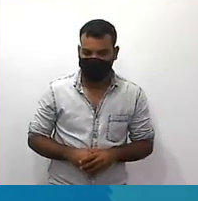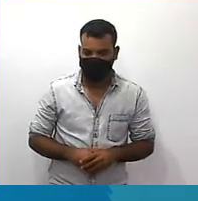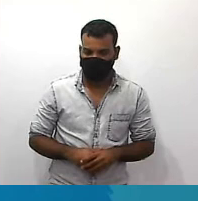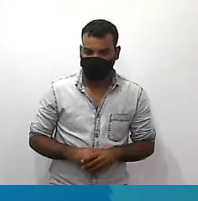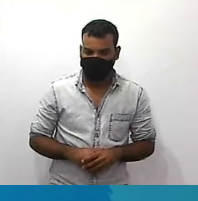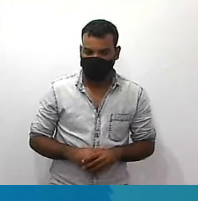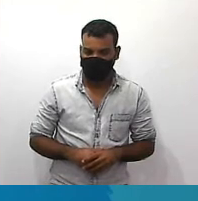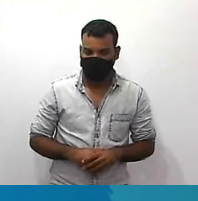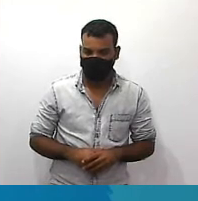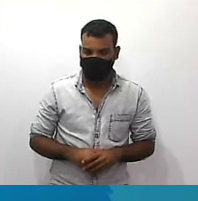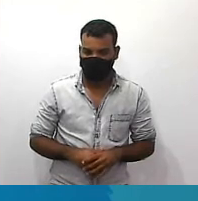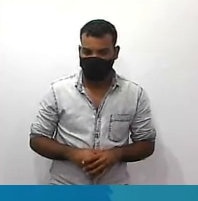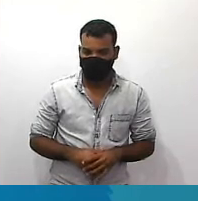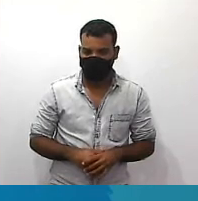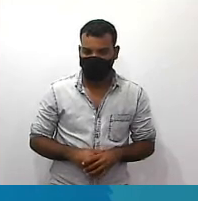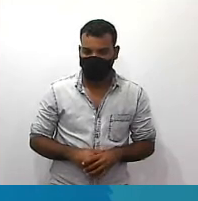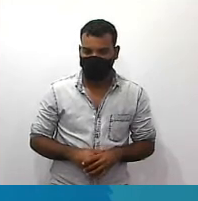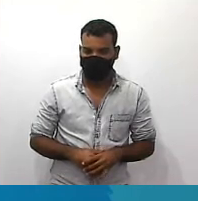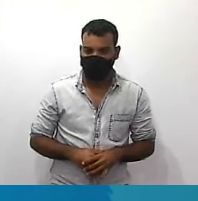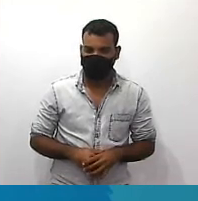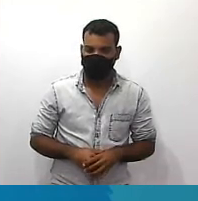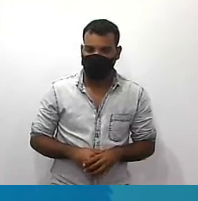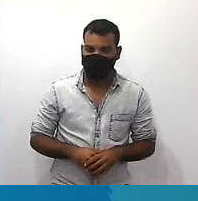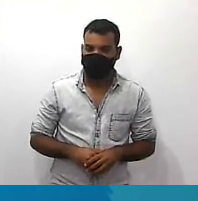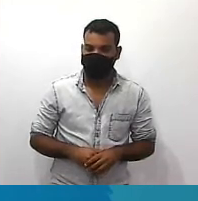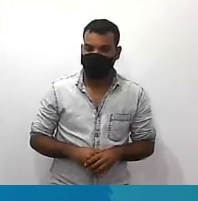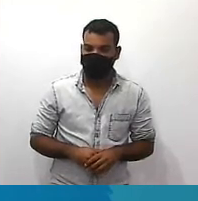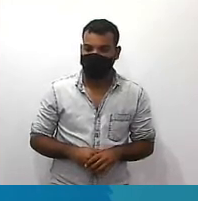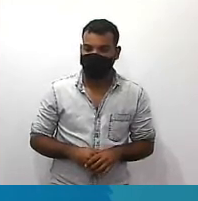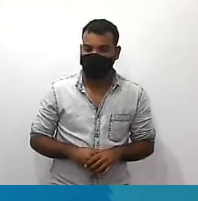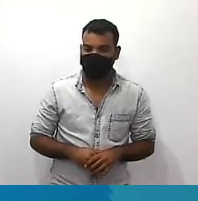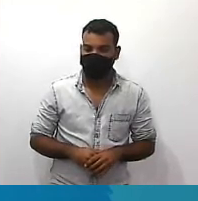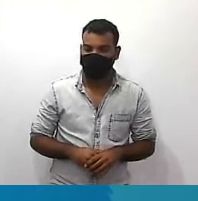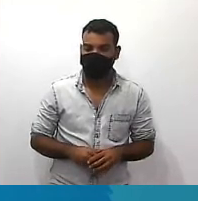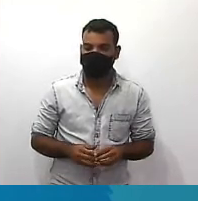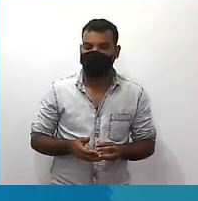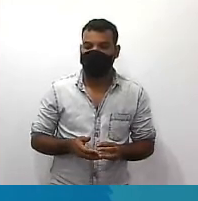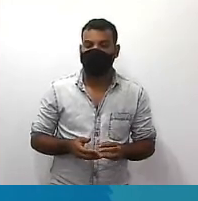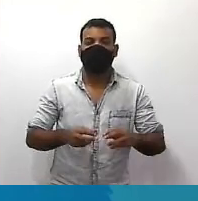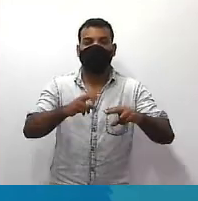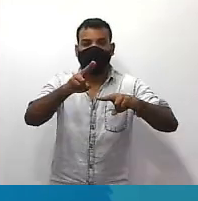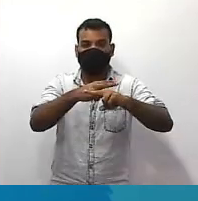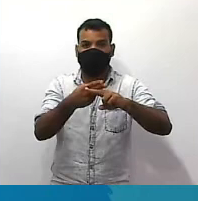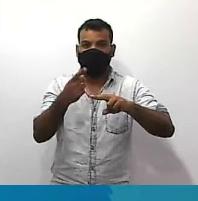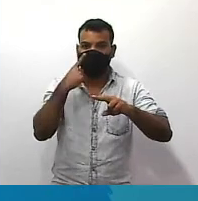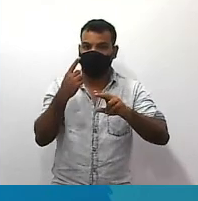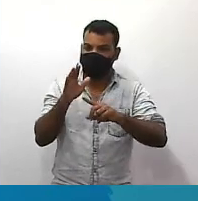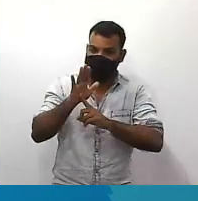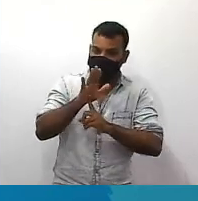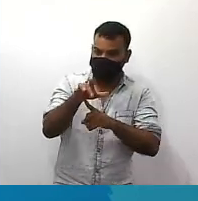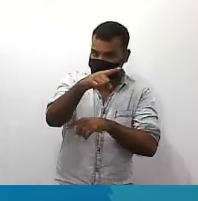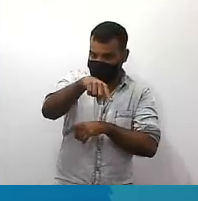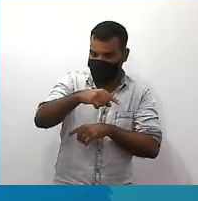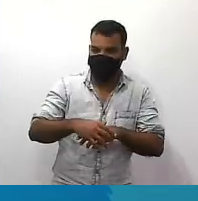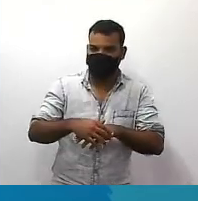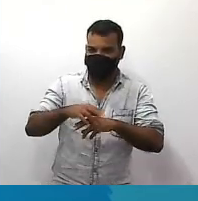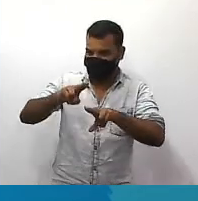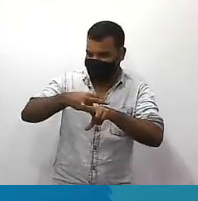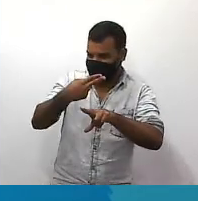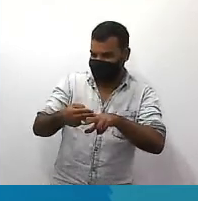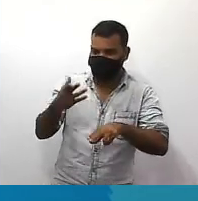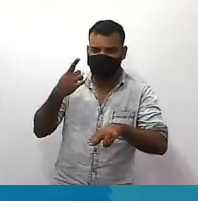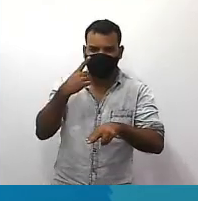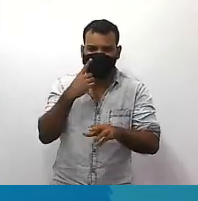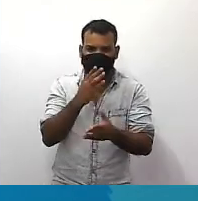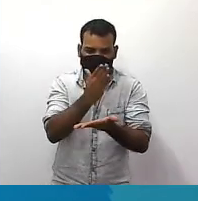parte todo acabei de falar pra vocês sobre a barrinha de chocolate aí mostrando pra vocês a barra de chocolate foi dividido